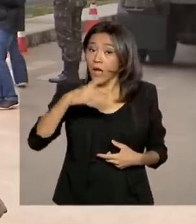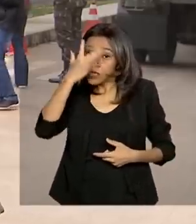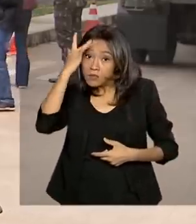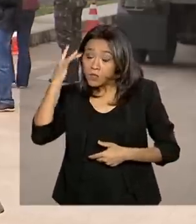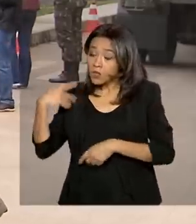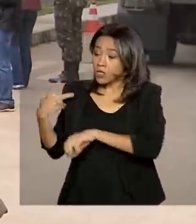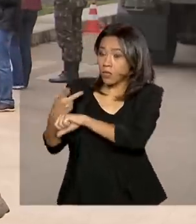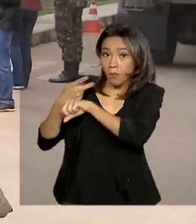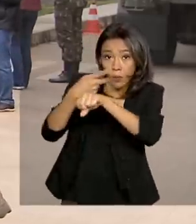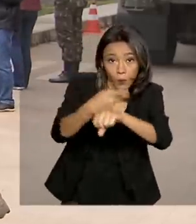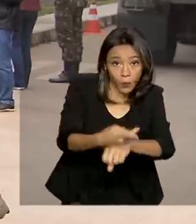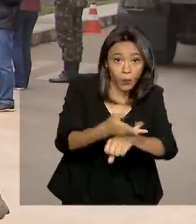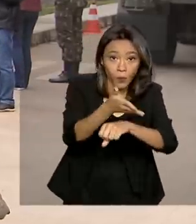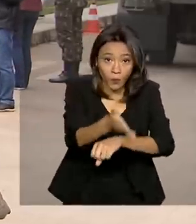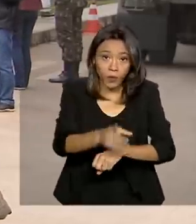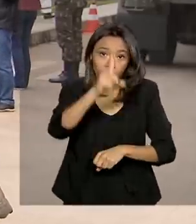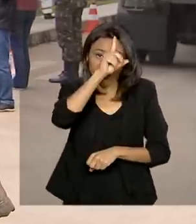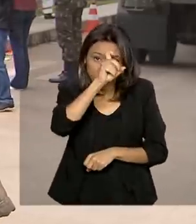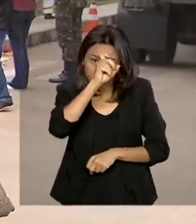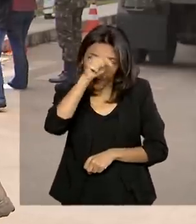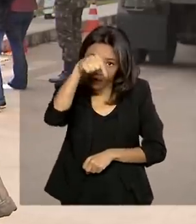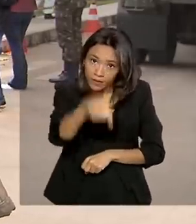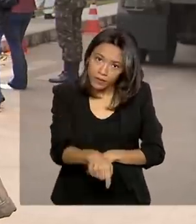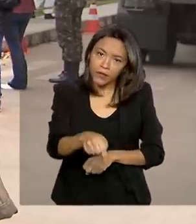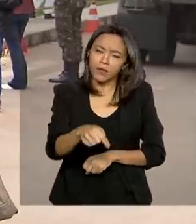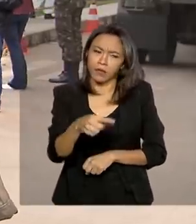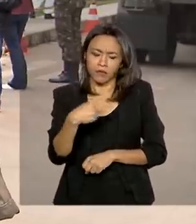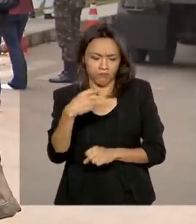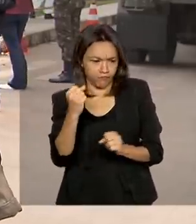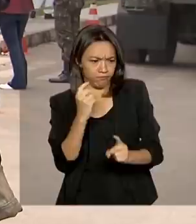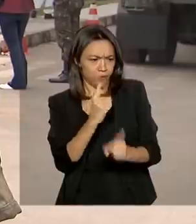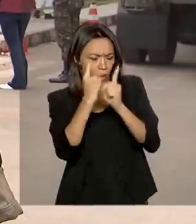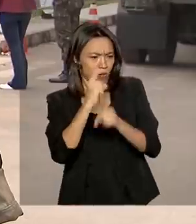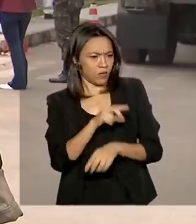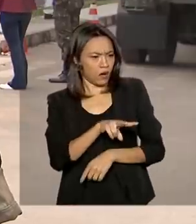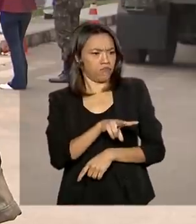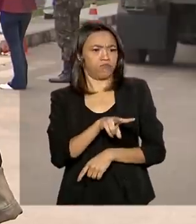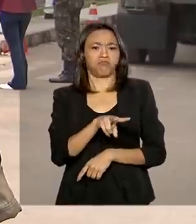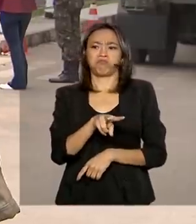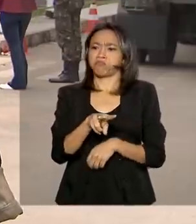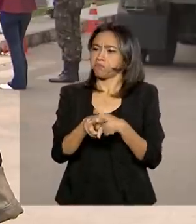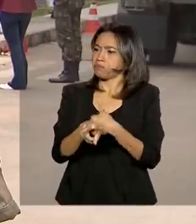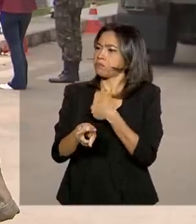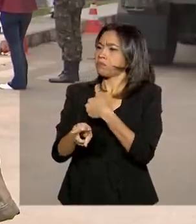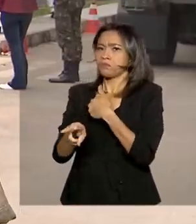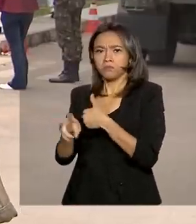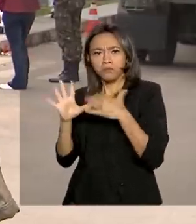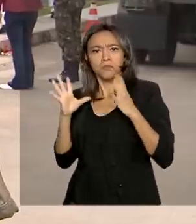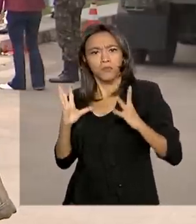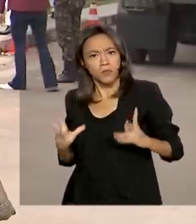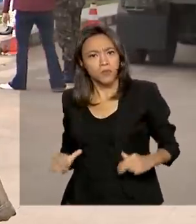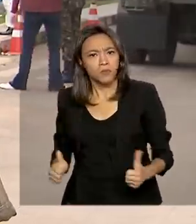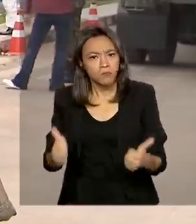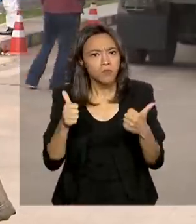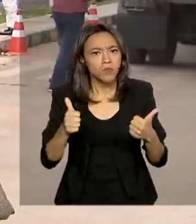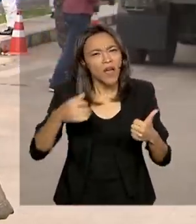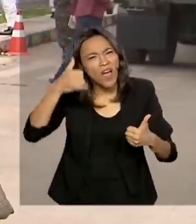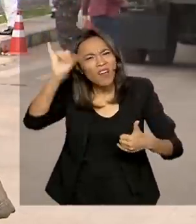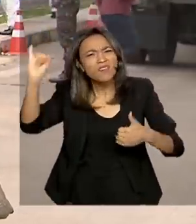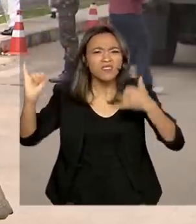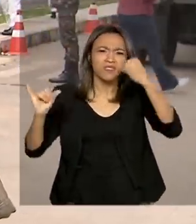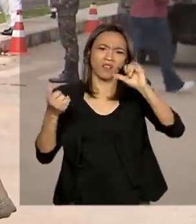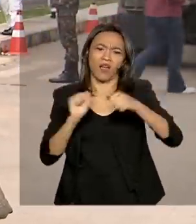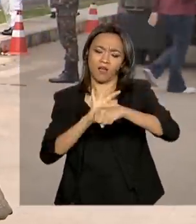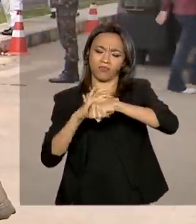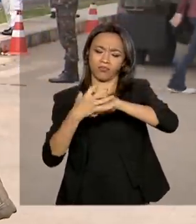vem até a UBS para ser atendido possa encontrar uma condição melhor, não permitindo uma disseminação